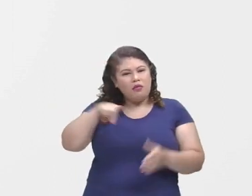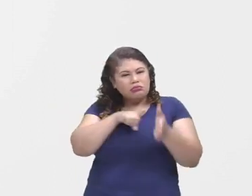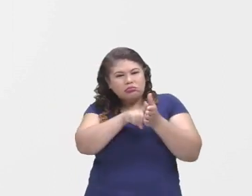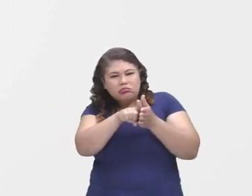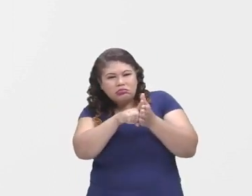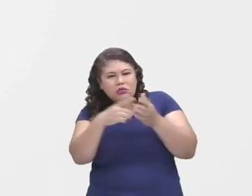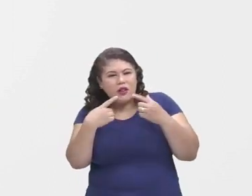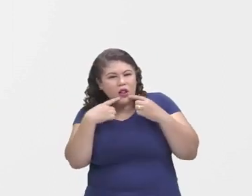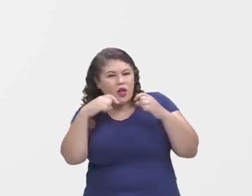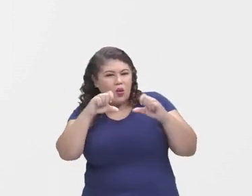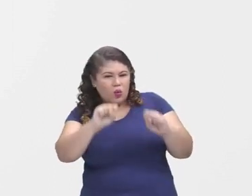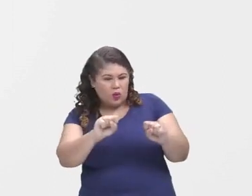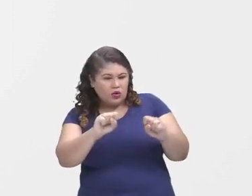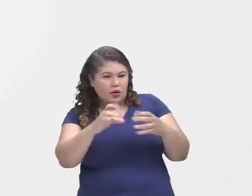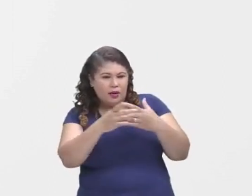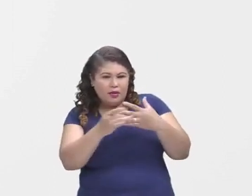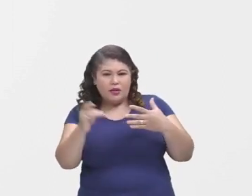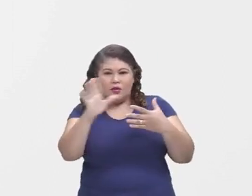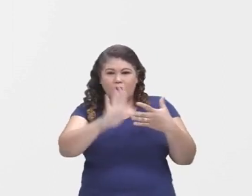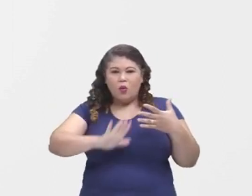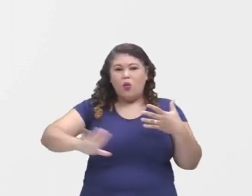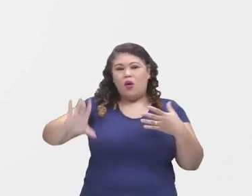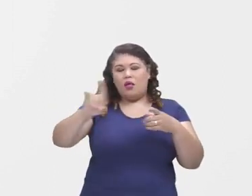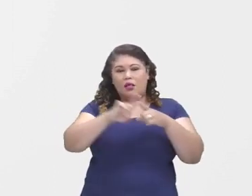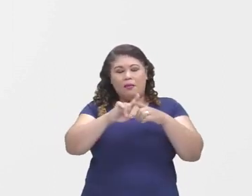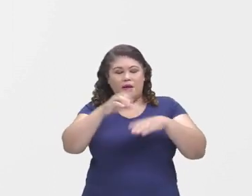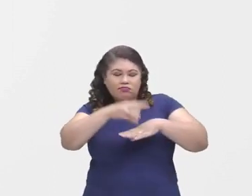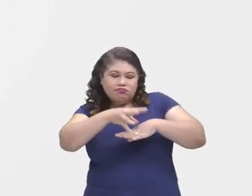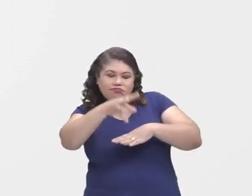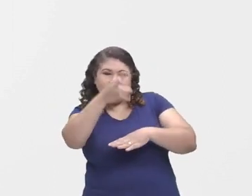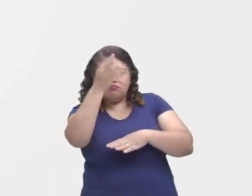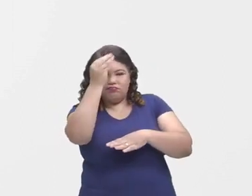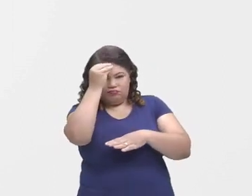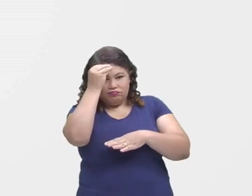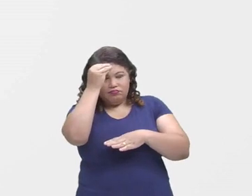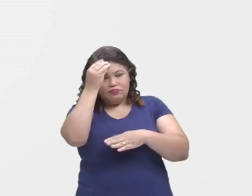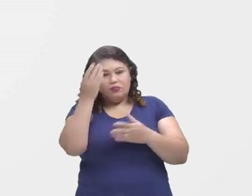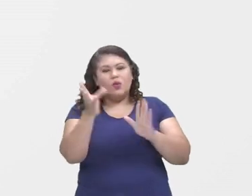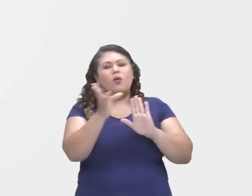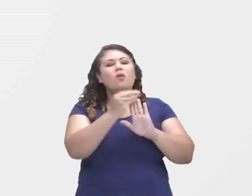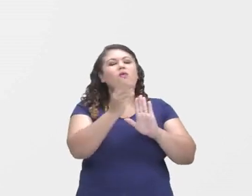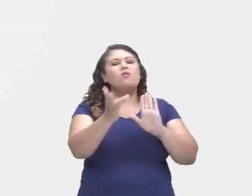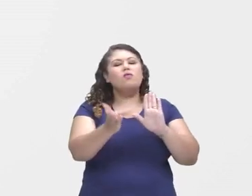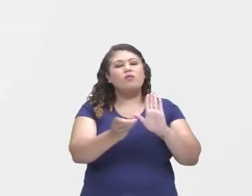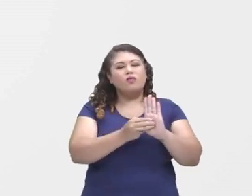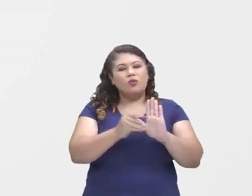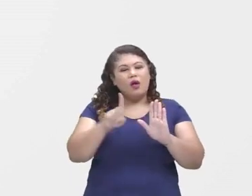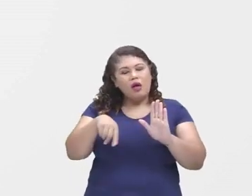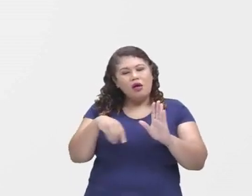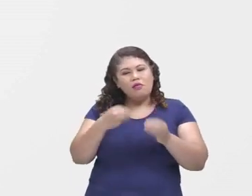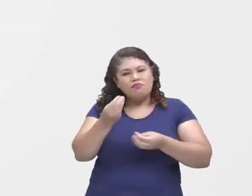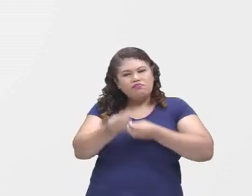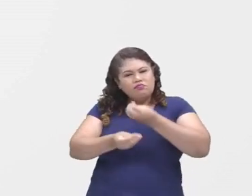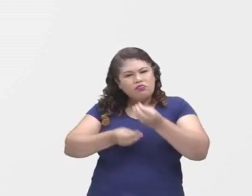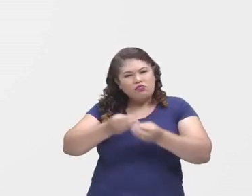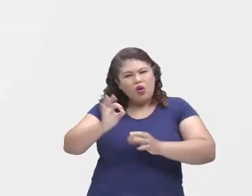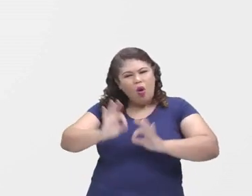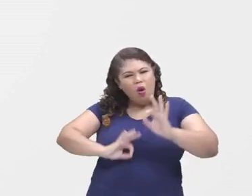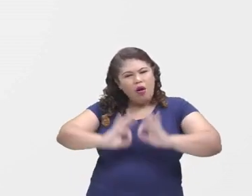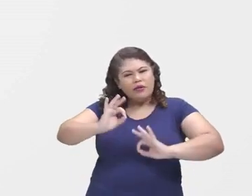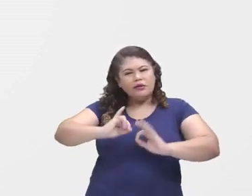semiótica, alfabetização. Nosso conteúdo, formas de composição de